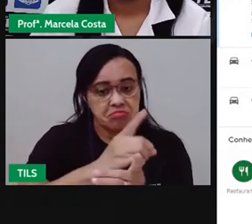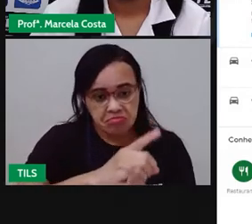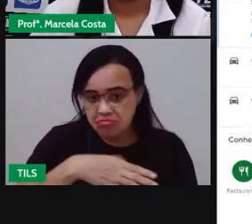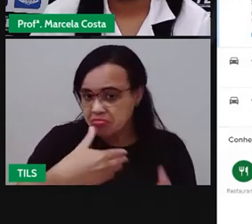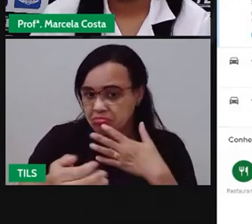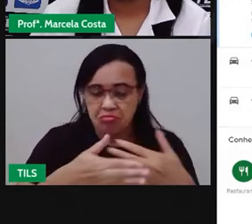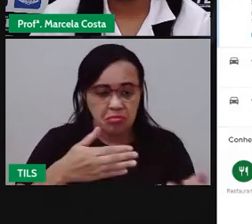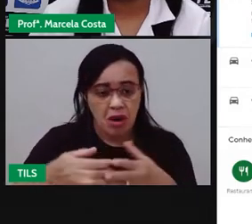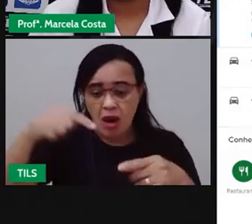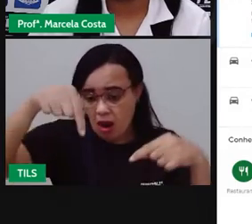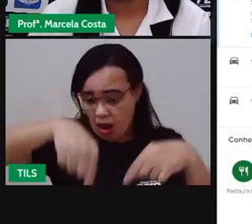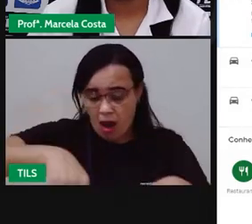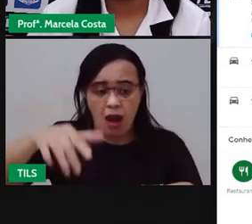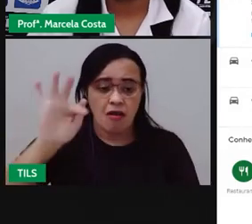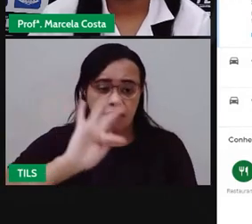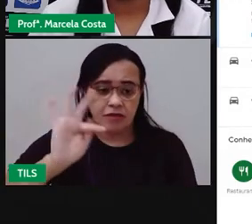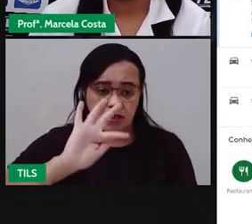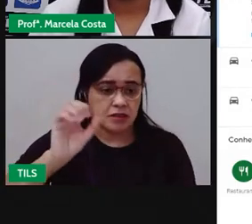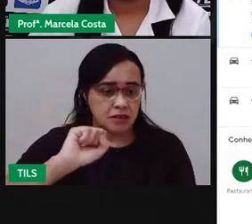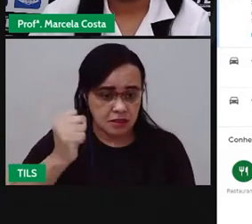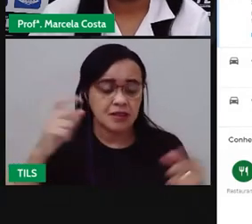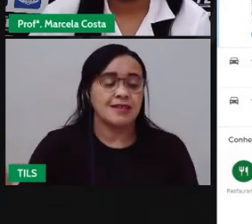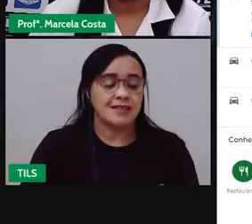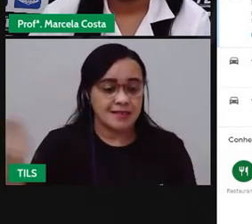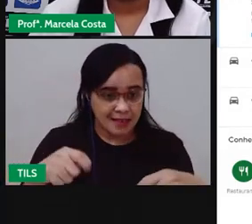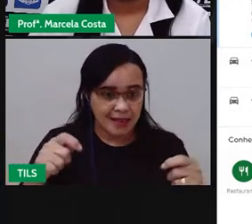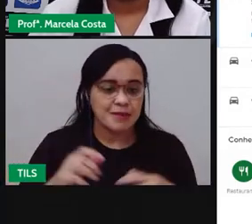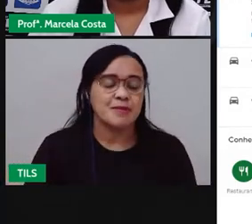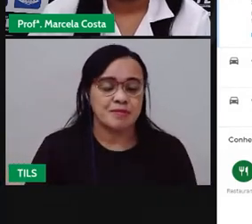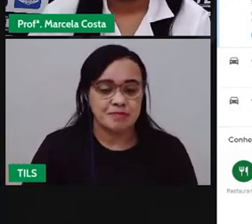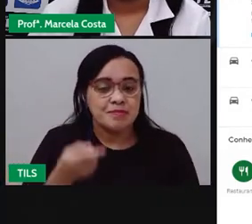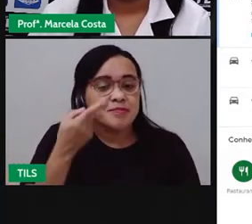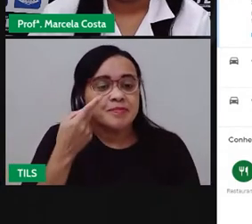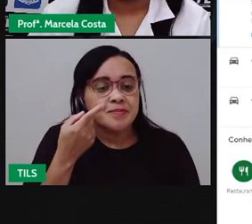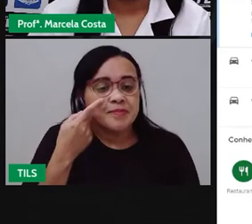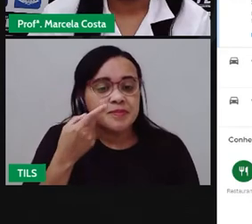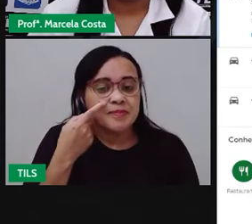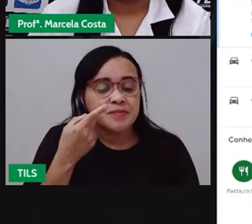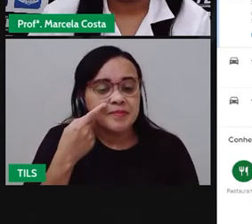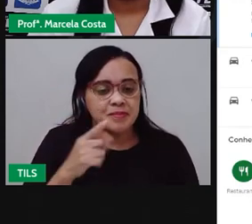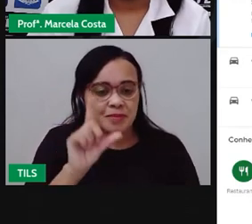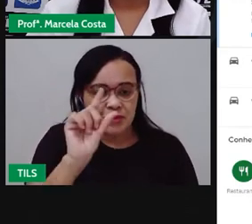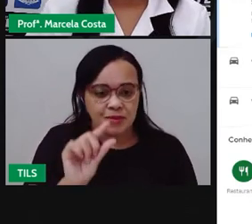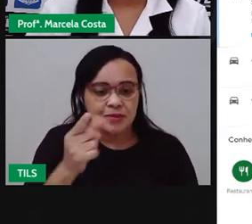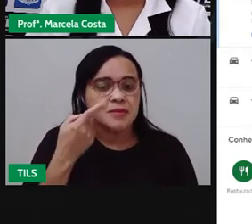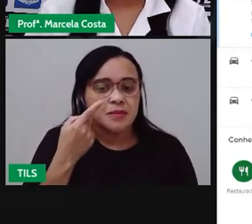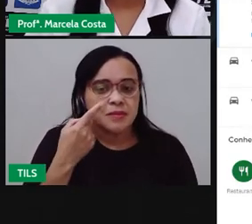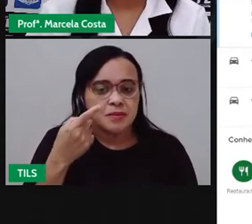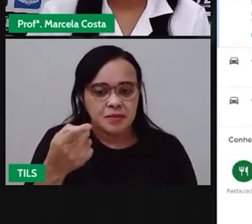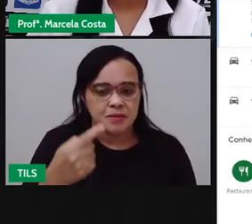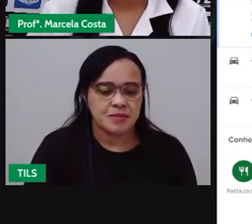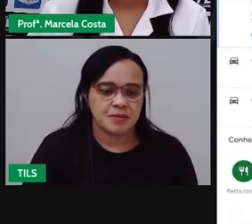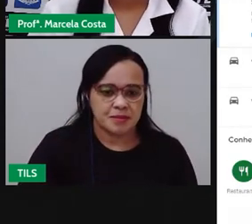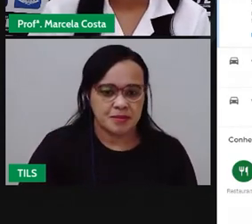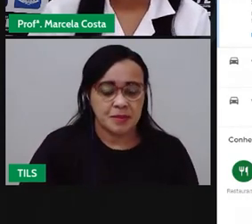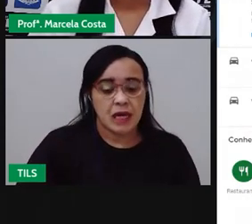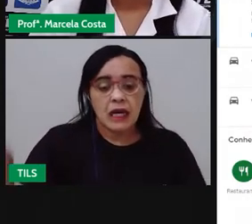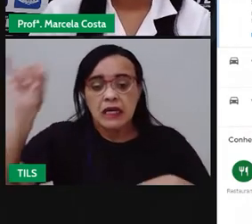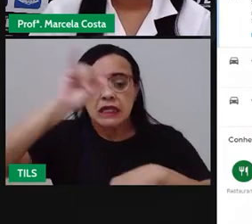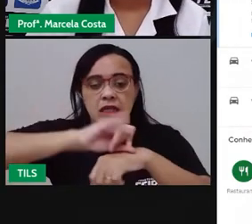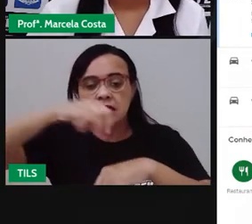Vou diminuir o zoom para você ver como é que fica a visão de cima.